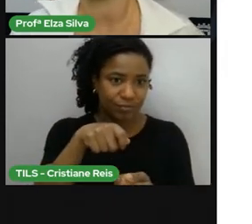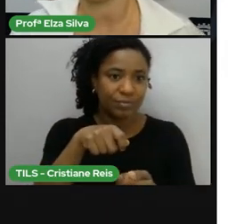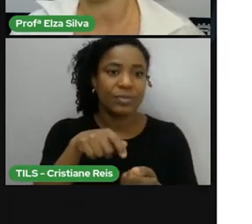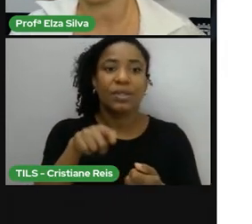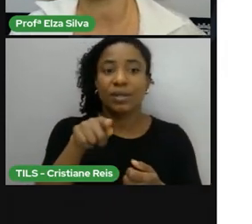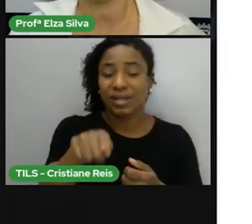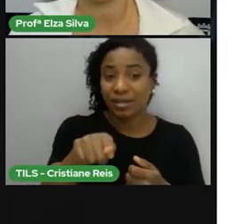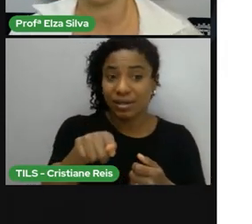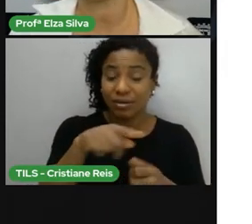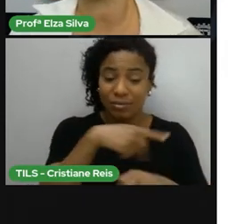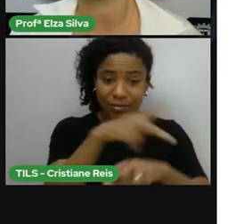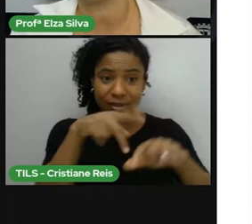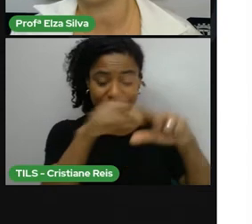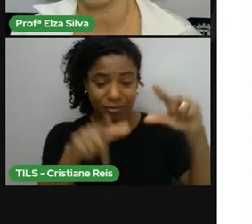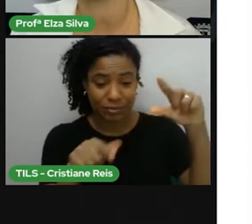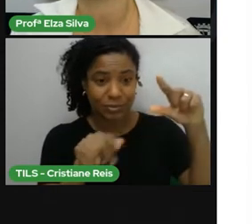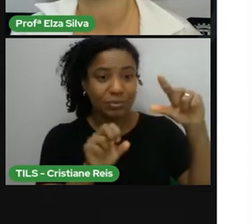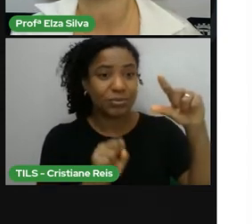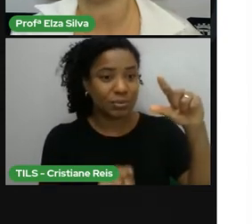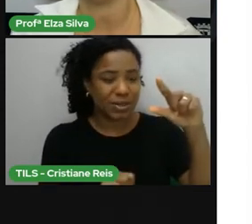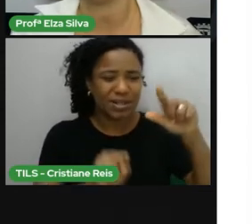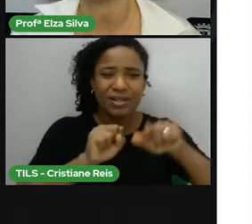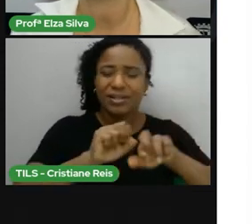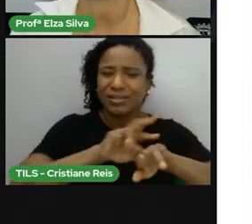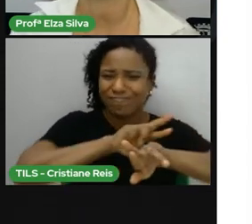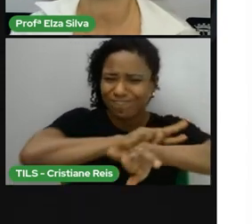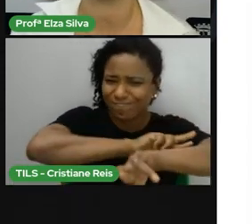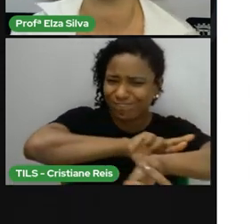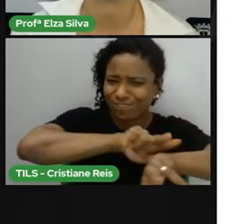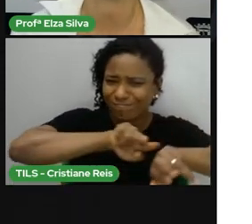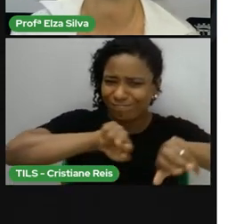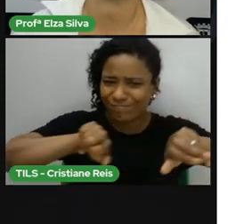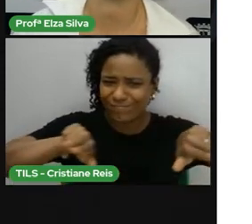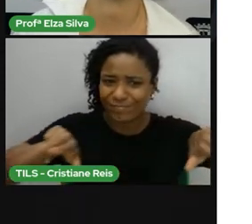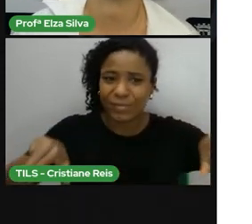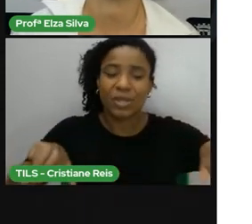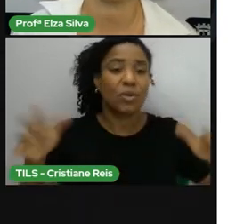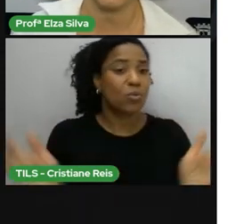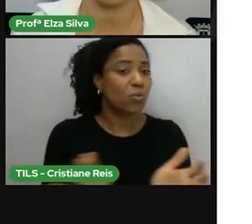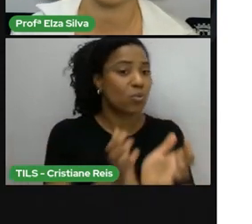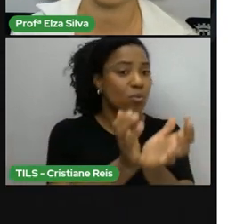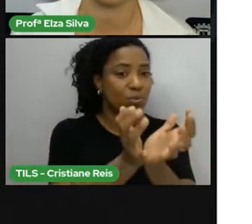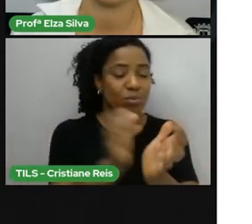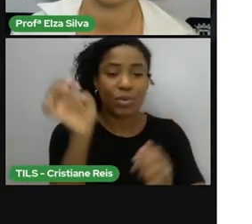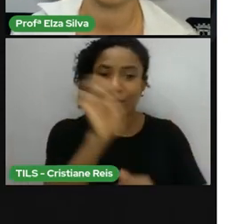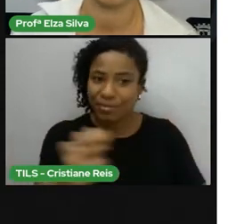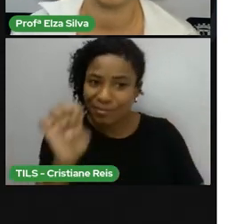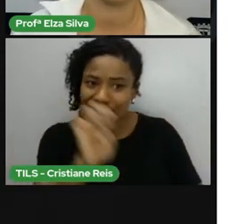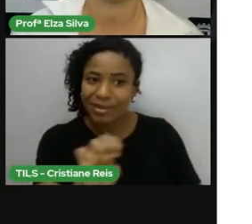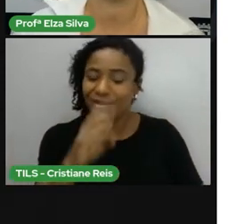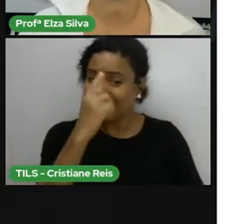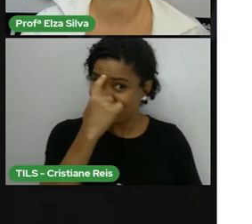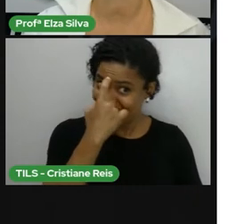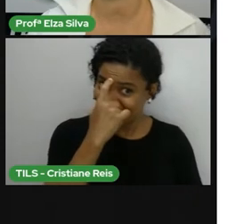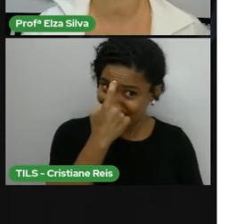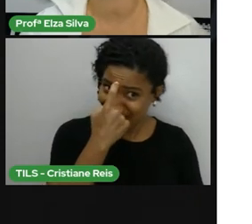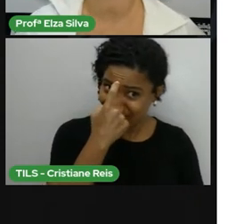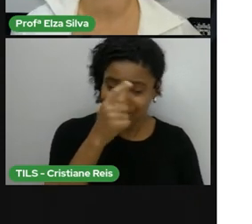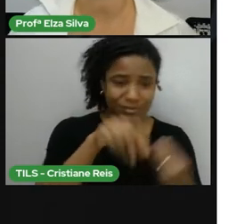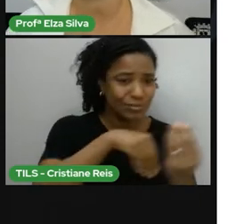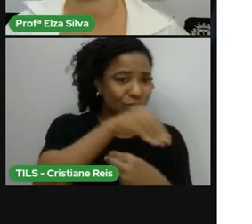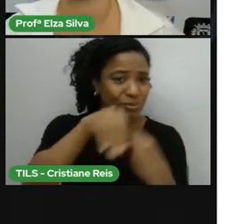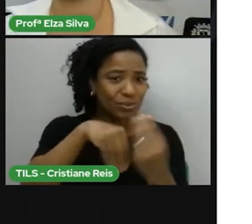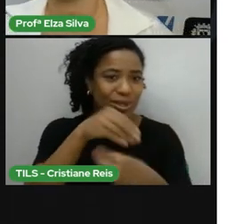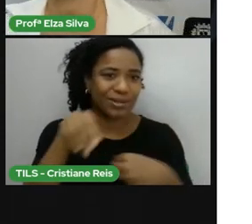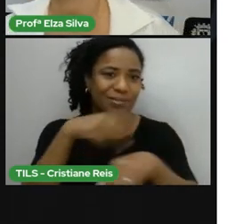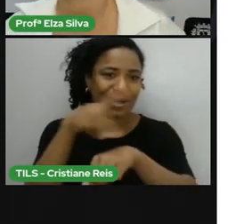As maiores comunidades De europeus Indianos E mestiços Da África Então vejam Que ferramenta